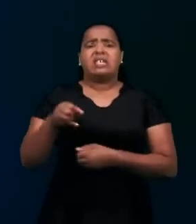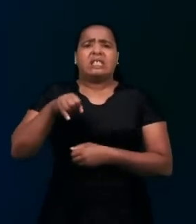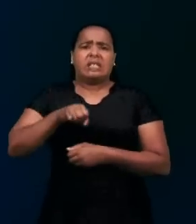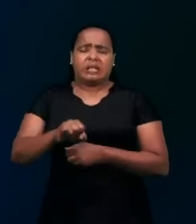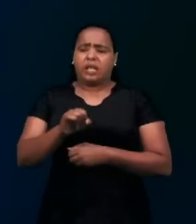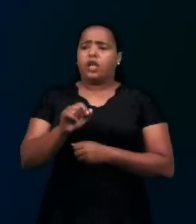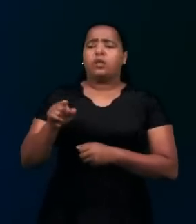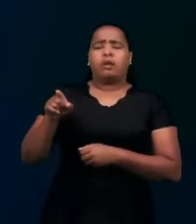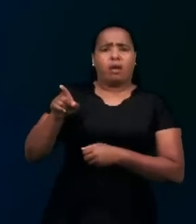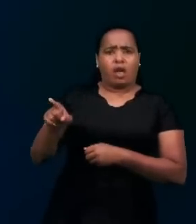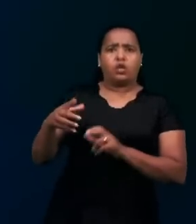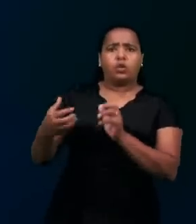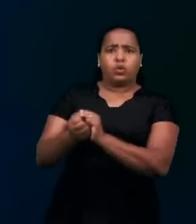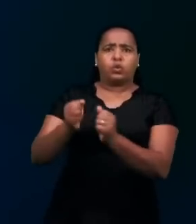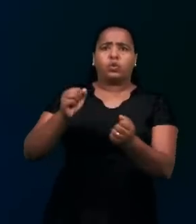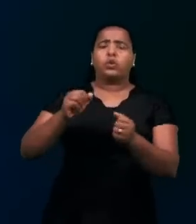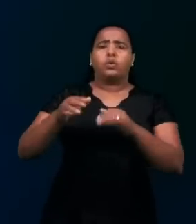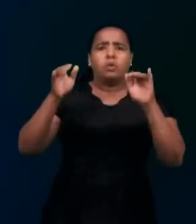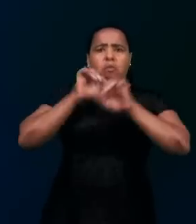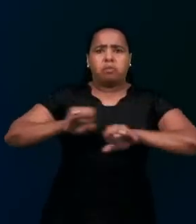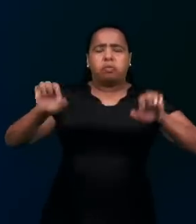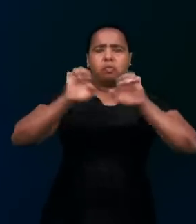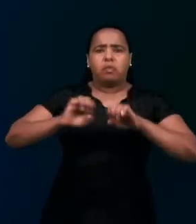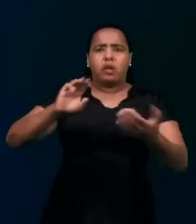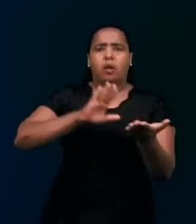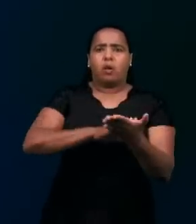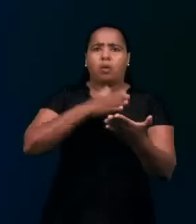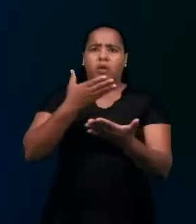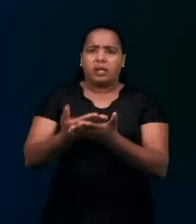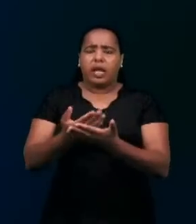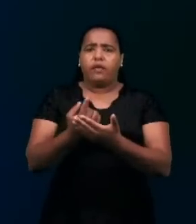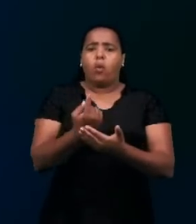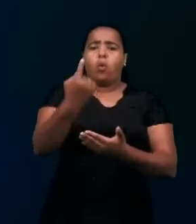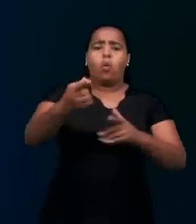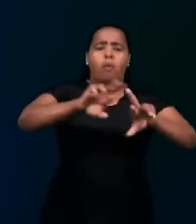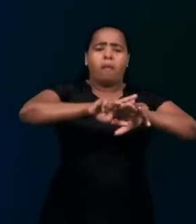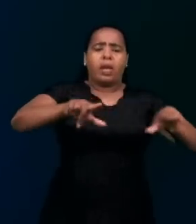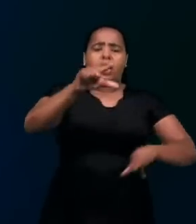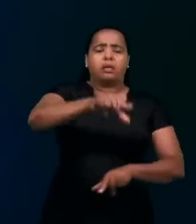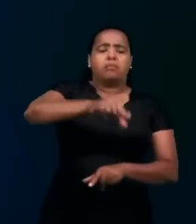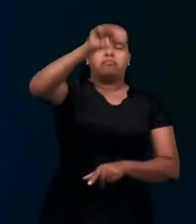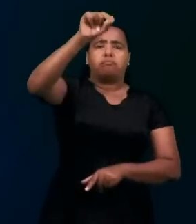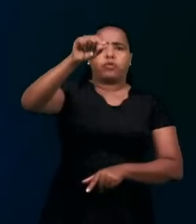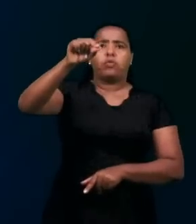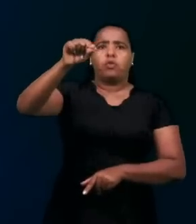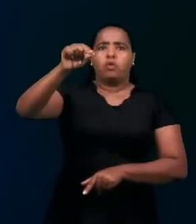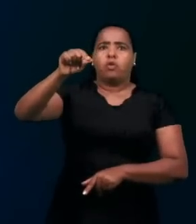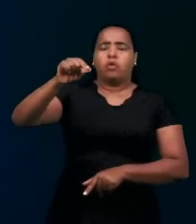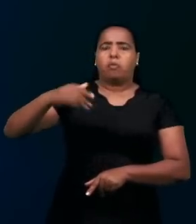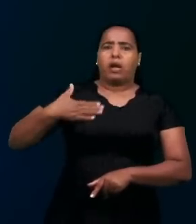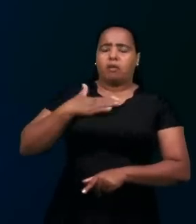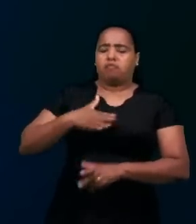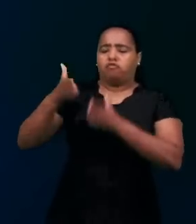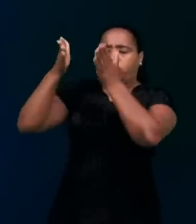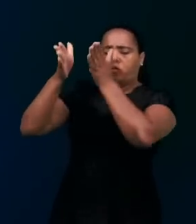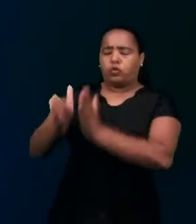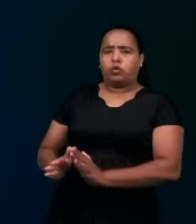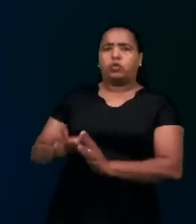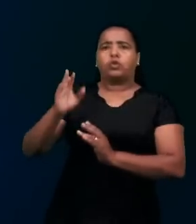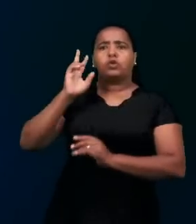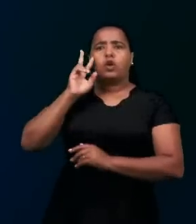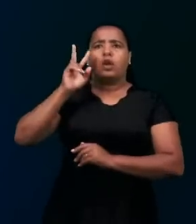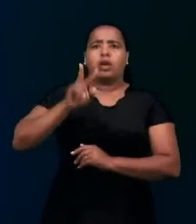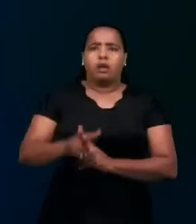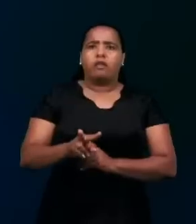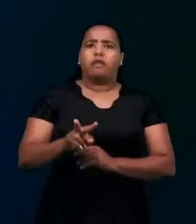mensageiro, um intérprete, um entre milhares, para declarar ao homem a sua retidão, então terá misericórdia dele e